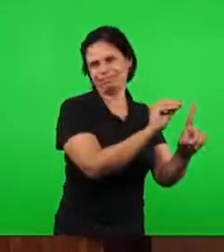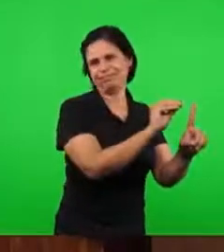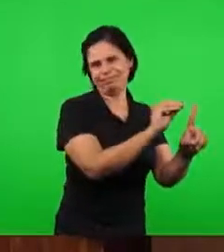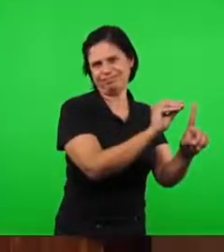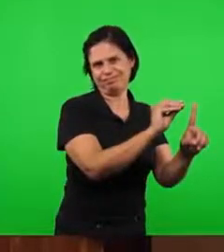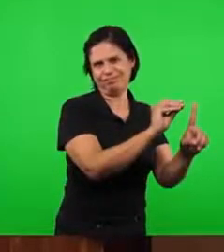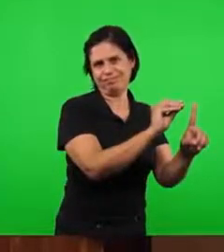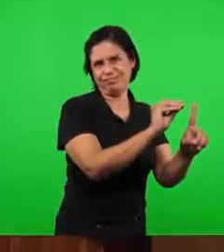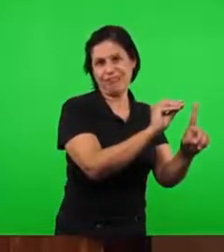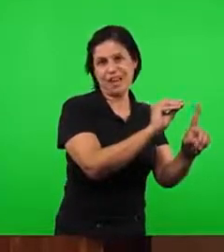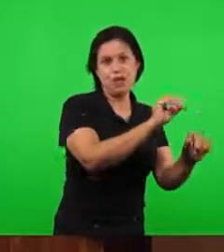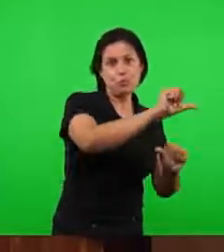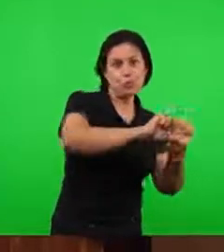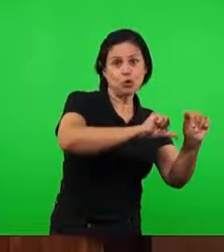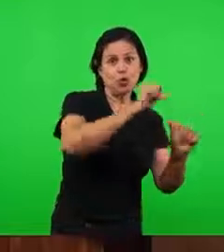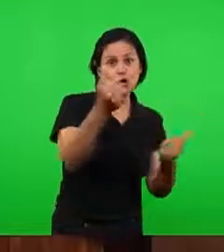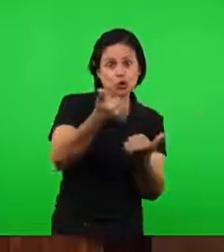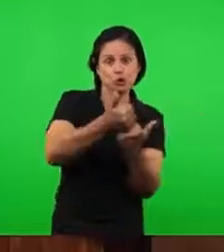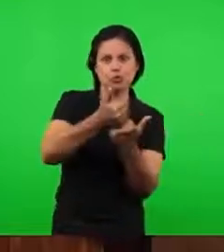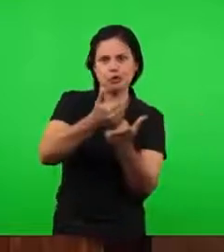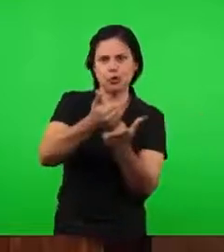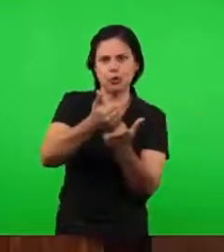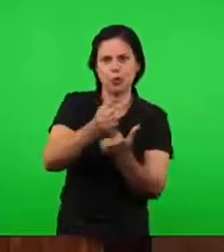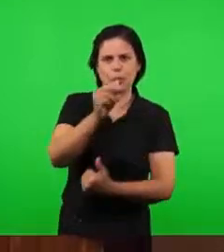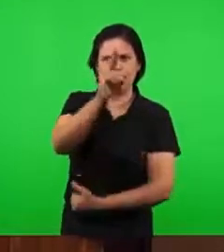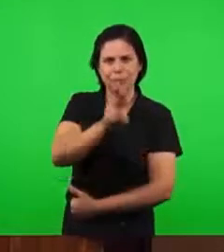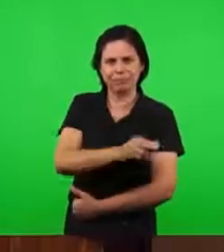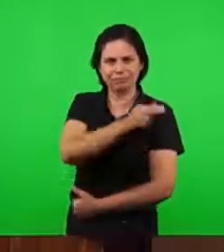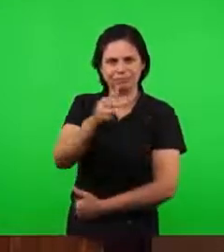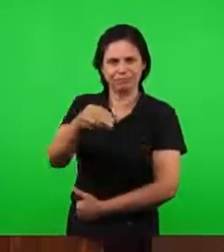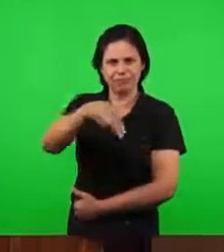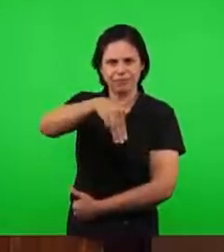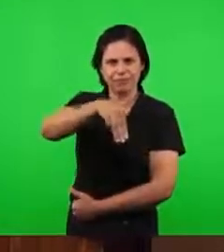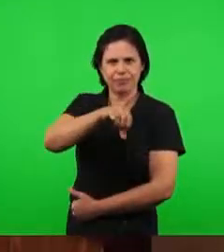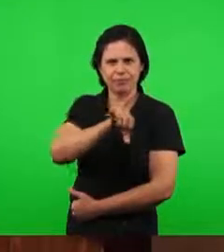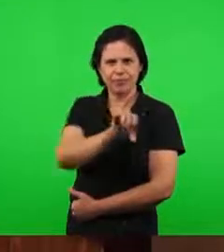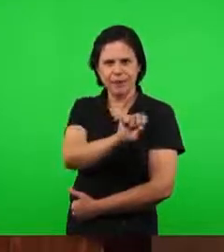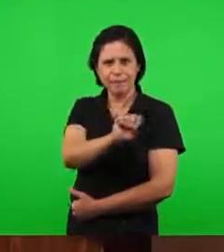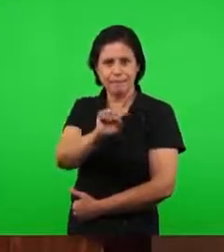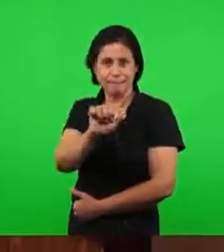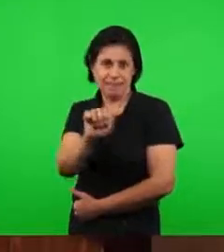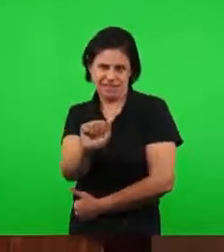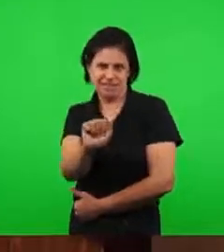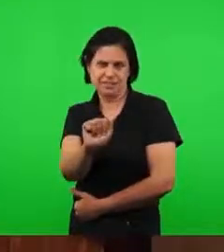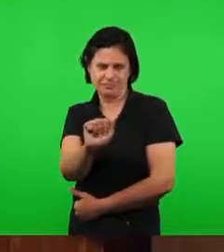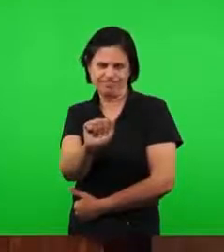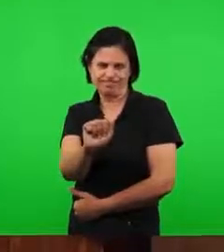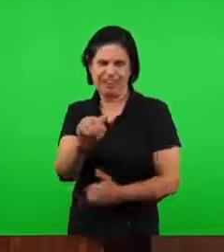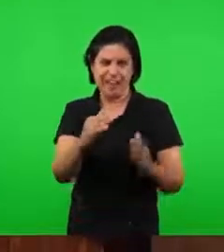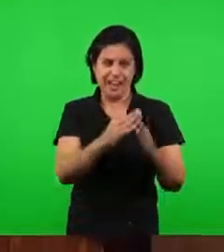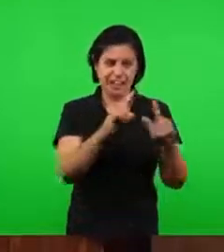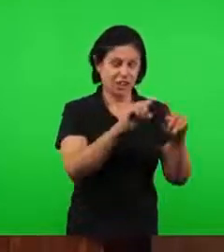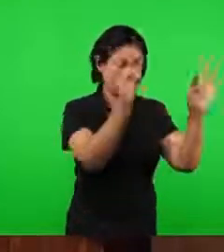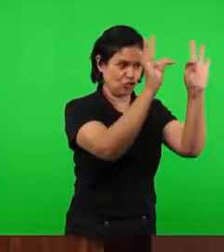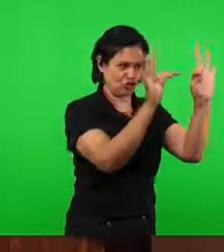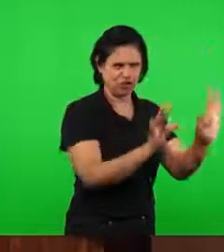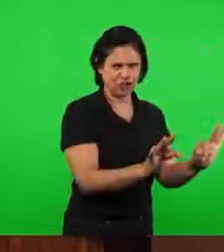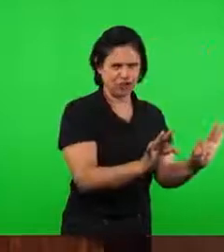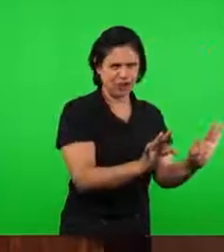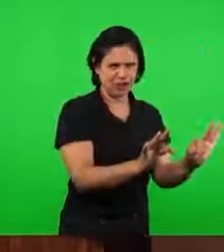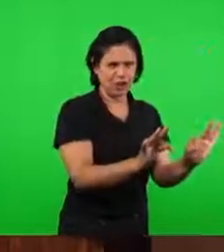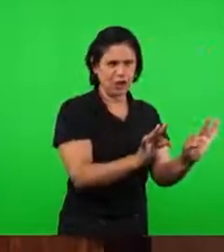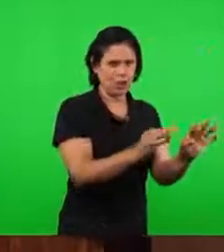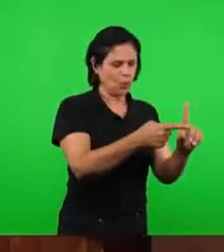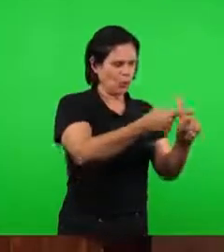de Missa. Então a missa transformou o sacrifício de Jesus pelos homens e